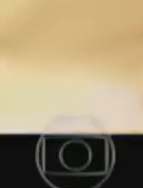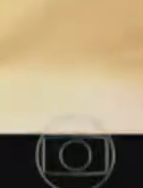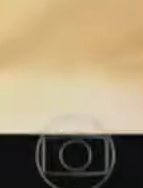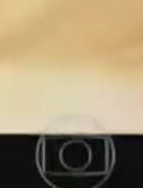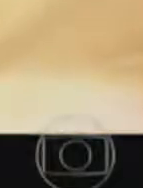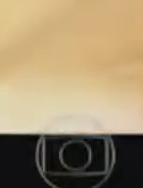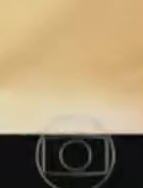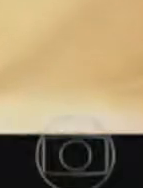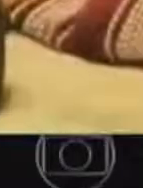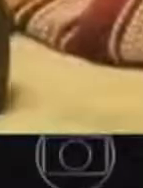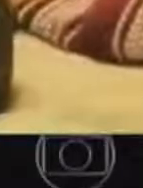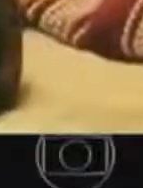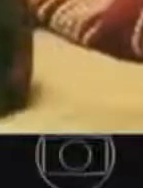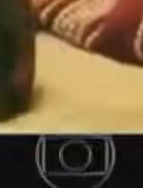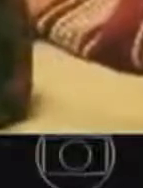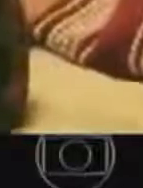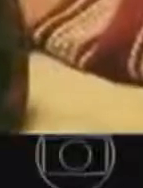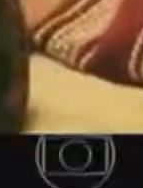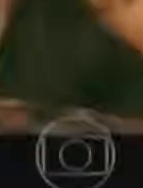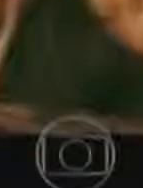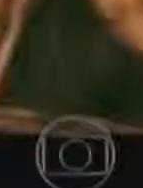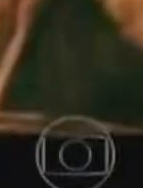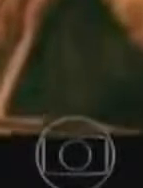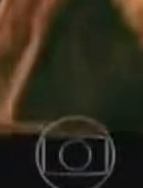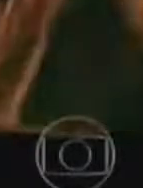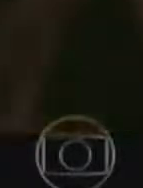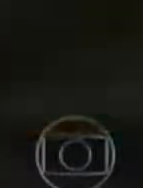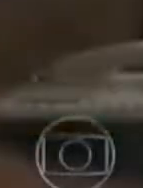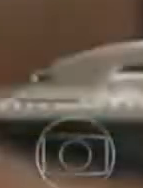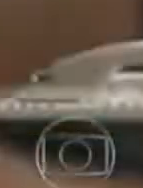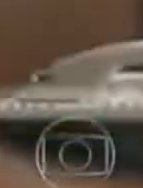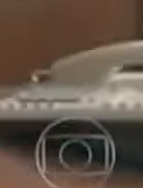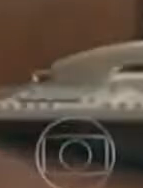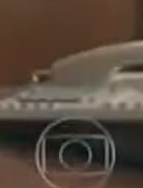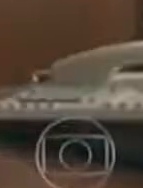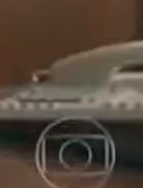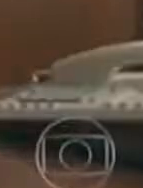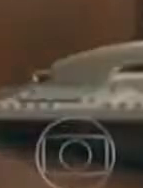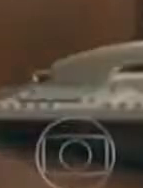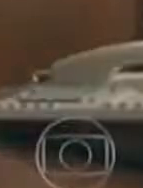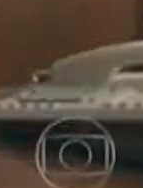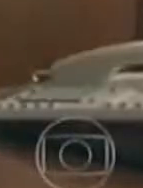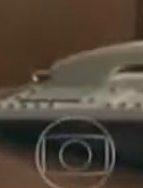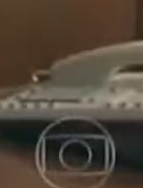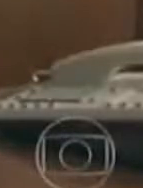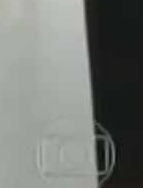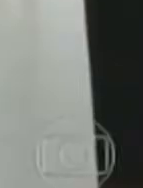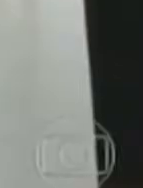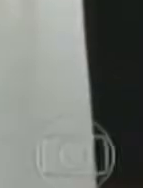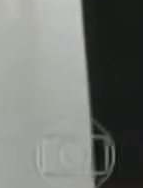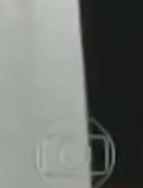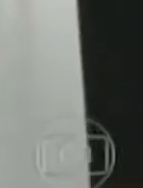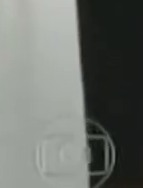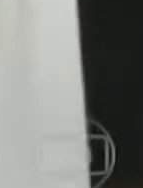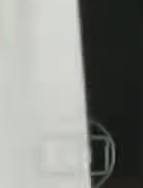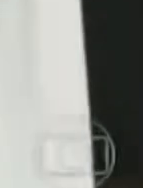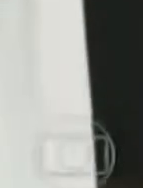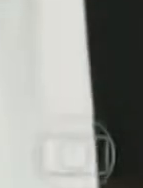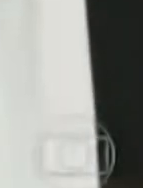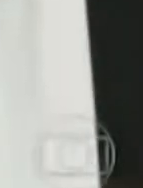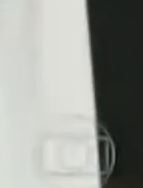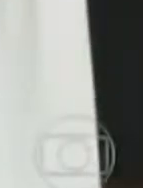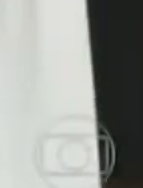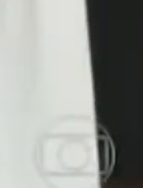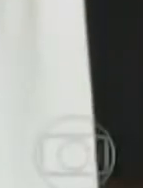Cultura não é tortura, porque não faz parte da cultura argentina maltratar animais, injetar drogas